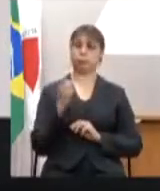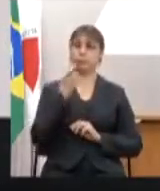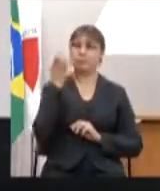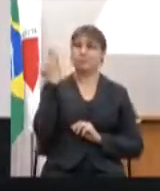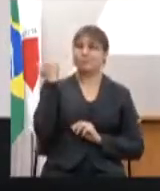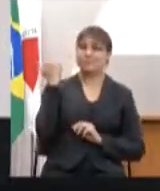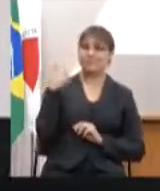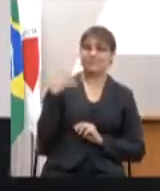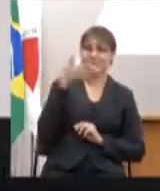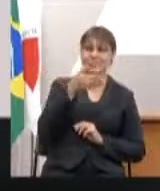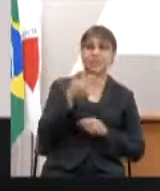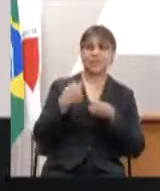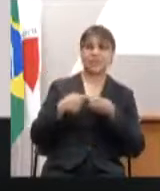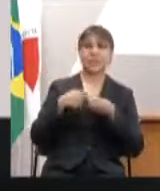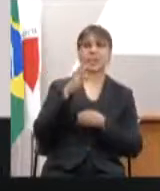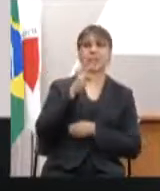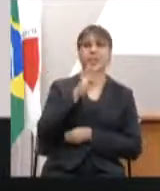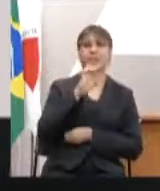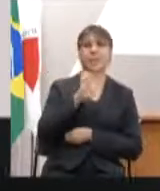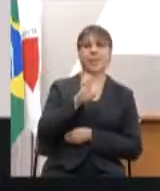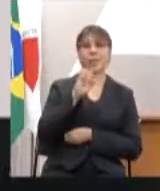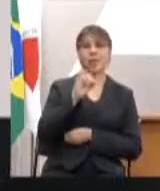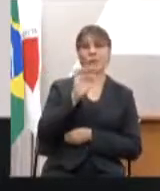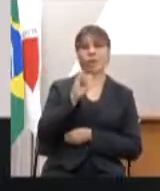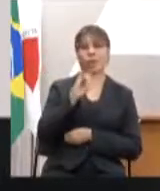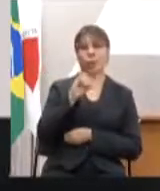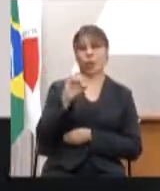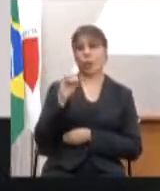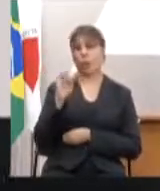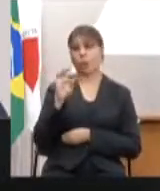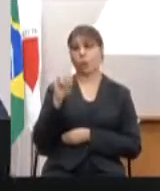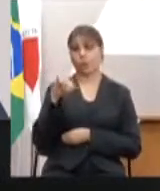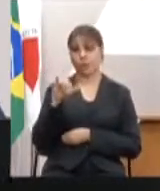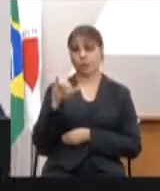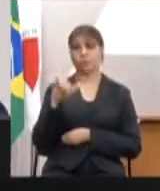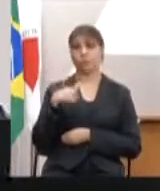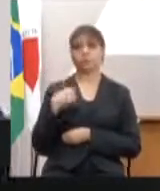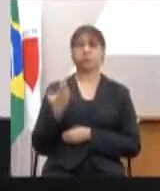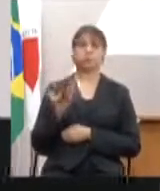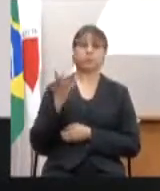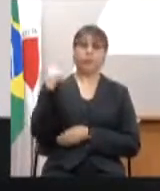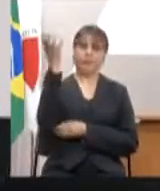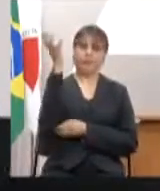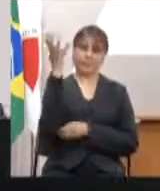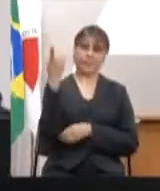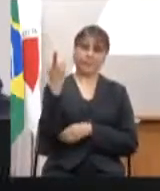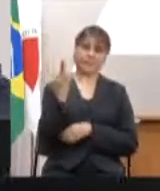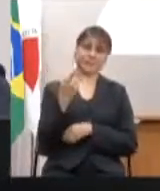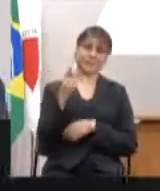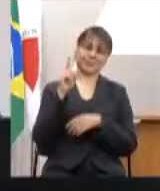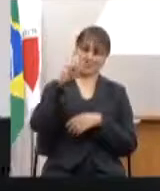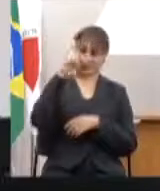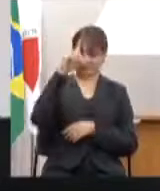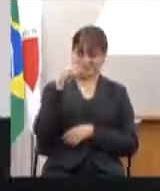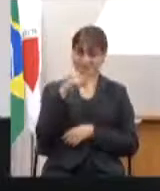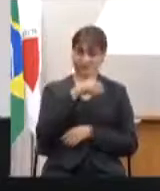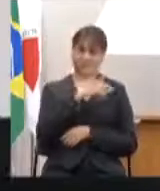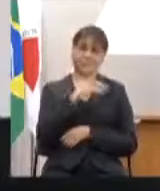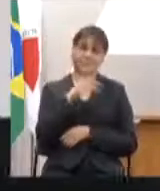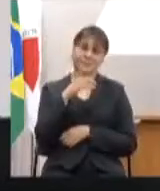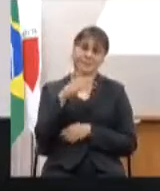eu estive na cidade de Telflotone, representando também a comissão, fazendo entrega de viaturas, advindas do PPG.